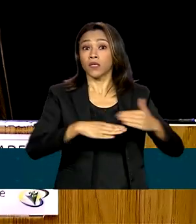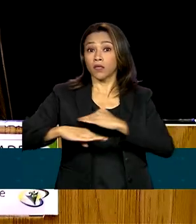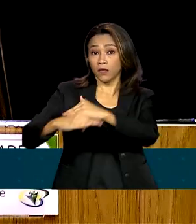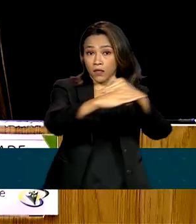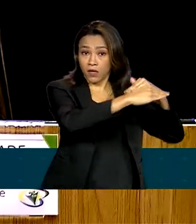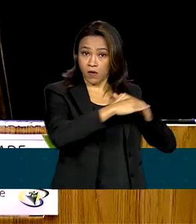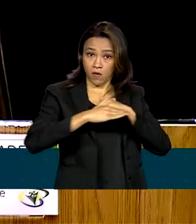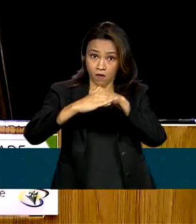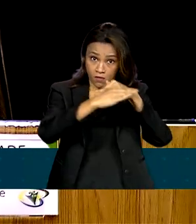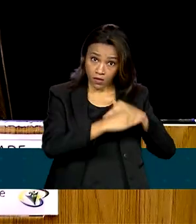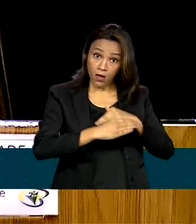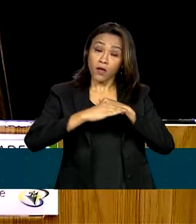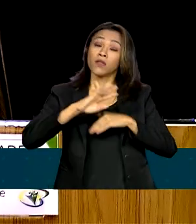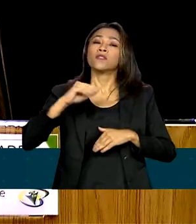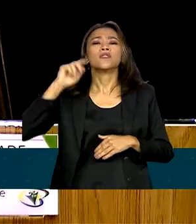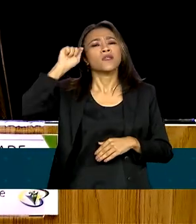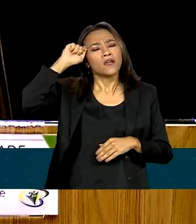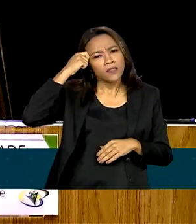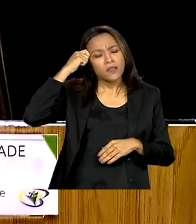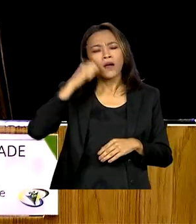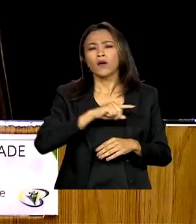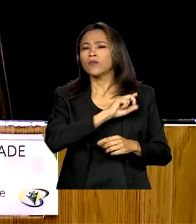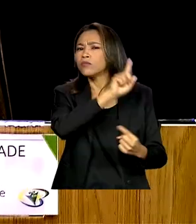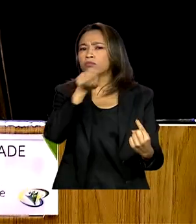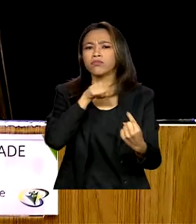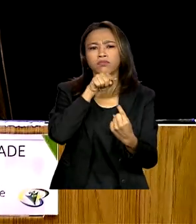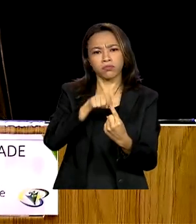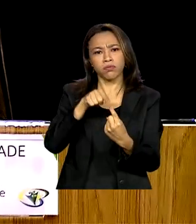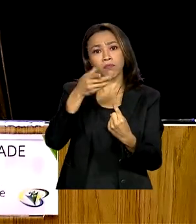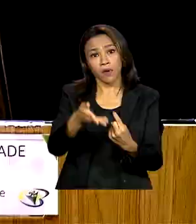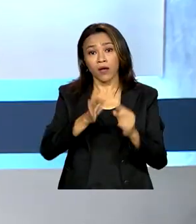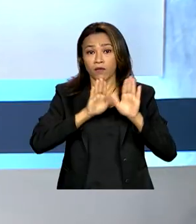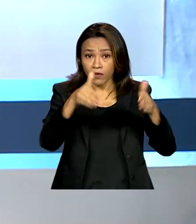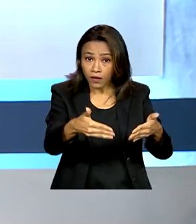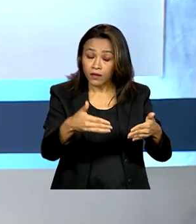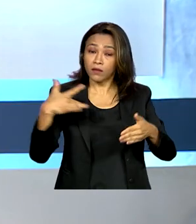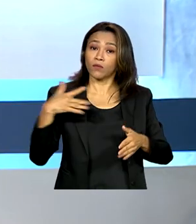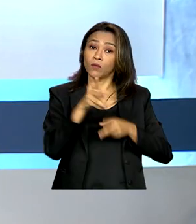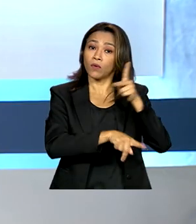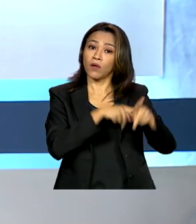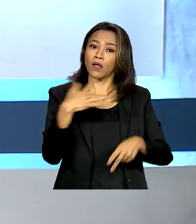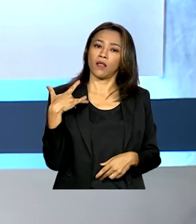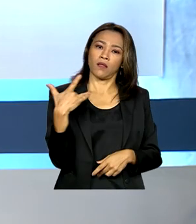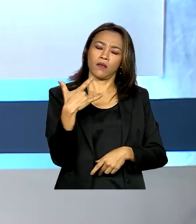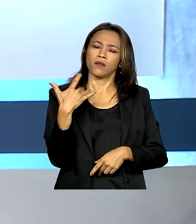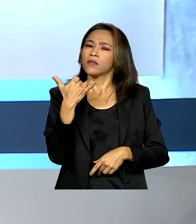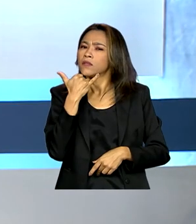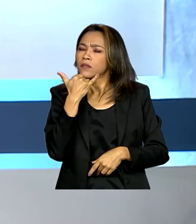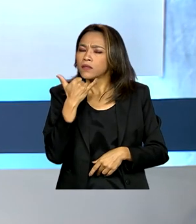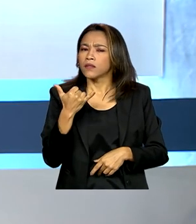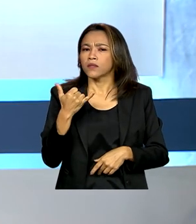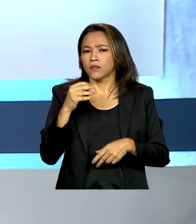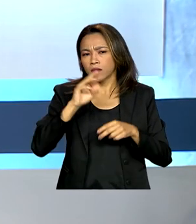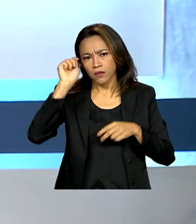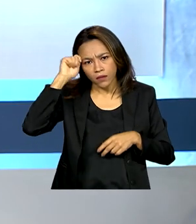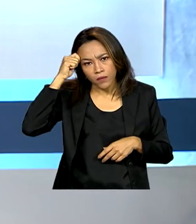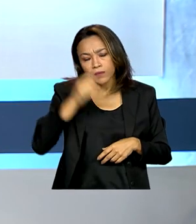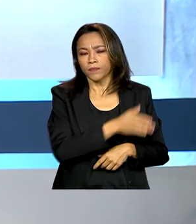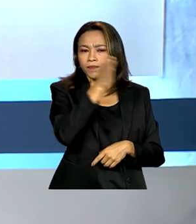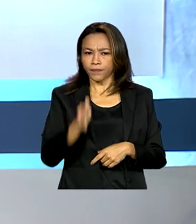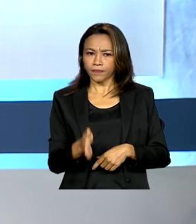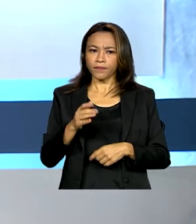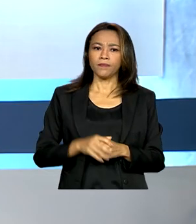para a Política, para a Saúde da População Negra. E os secretários de Segurança